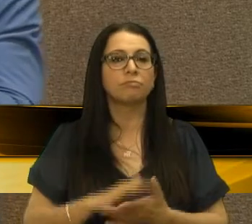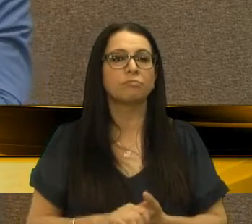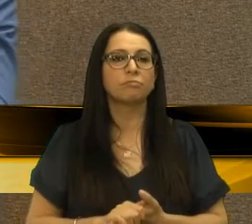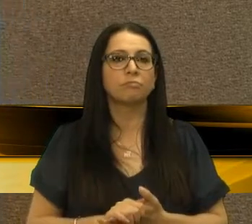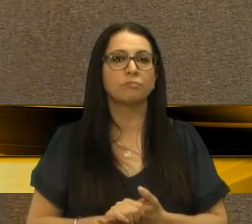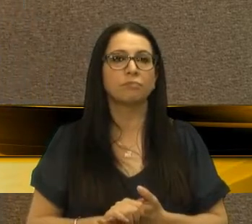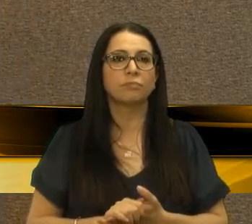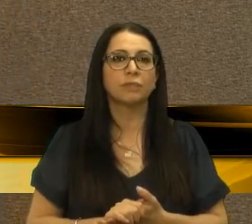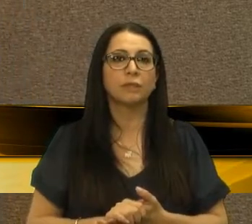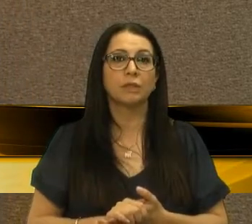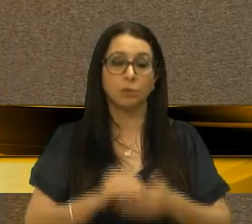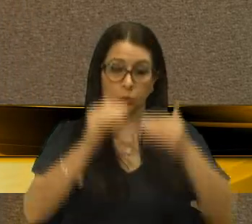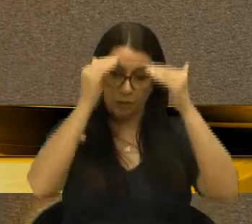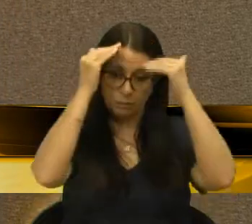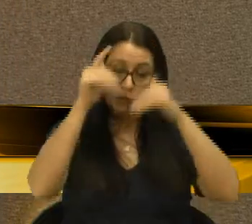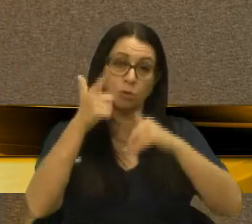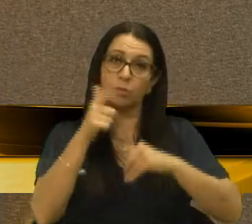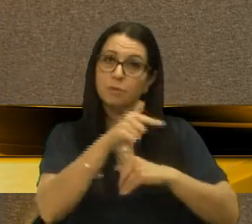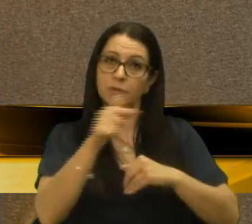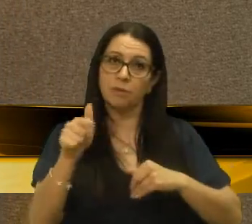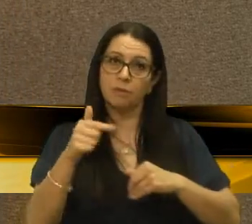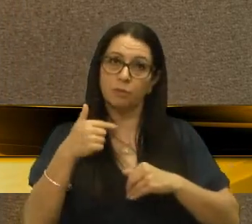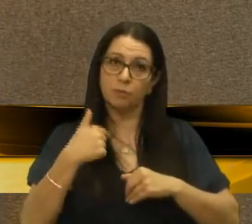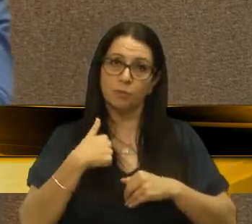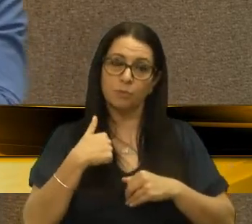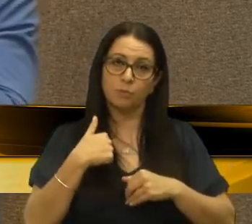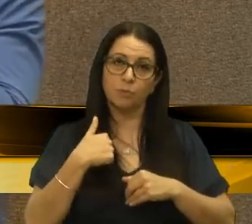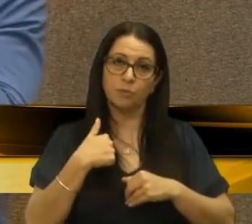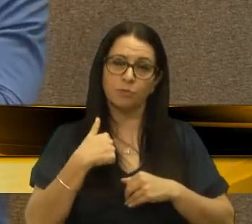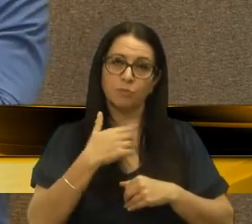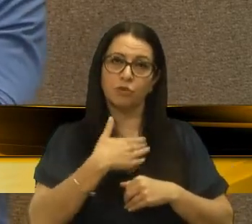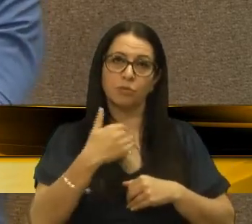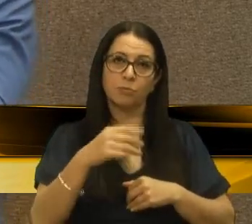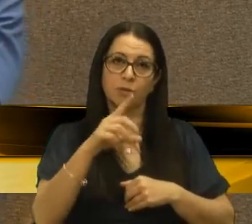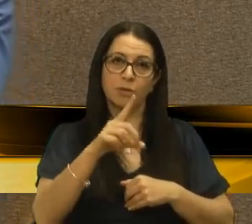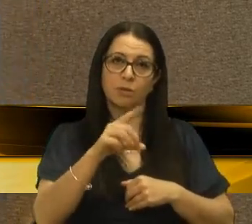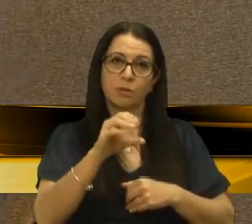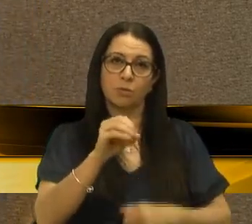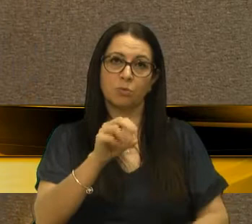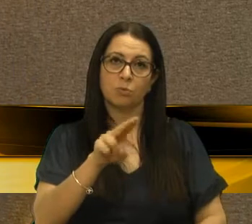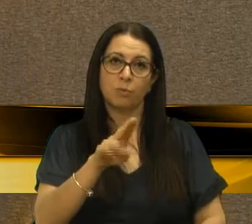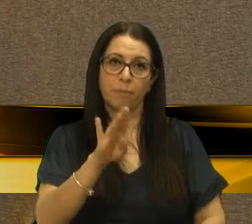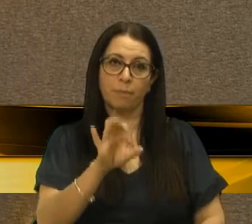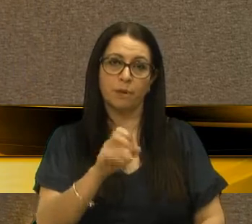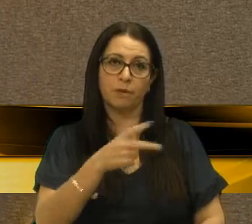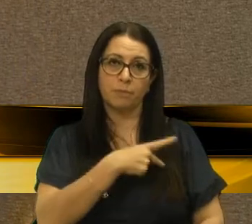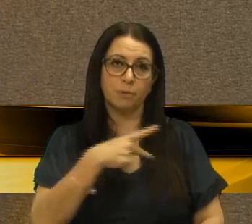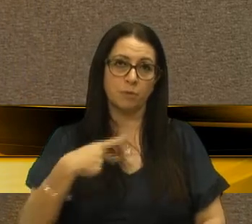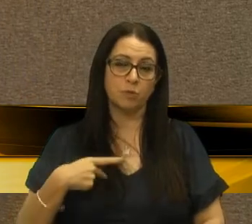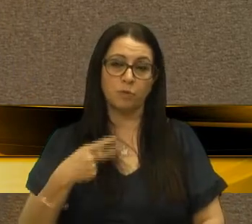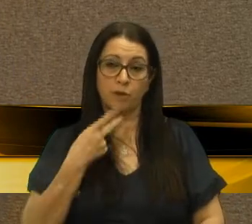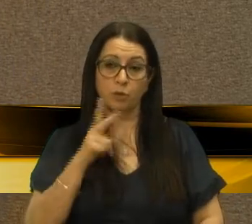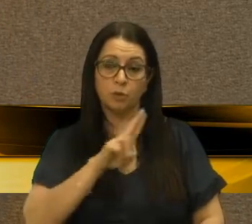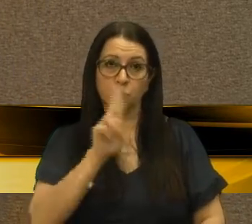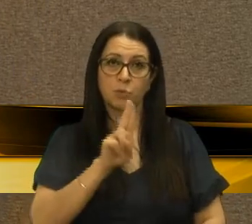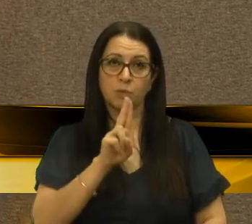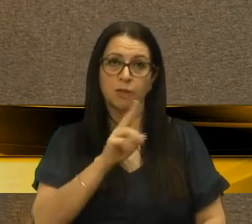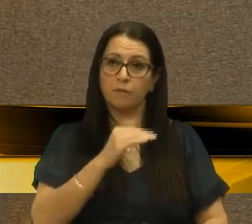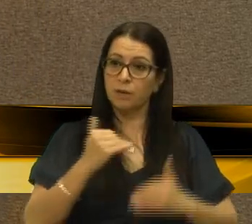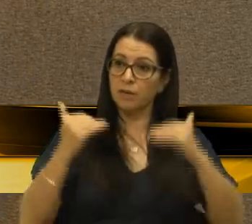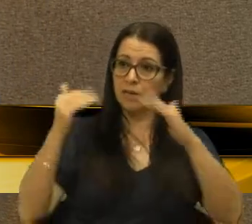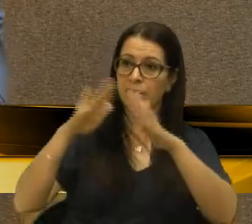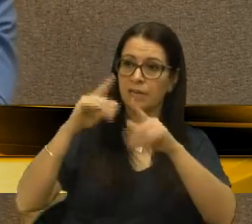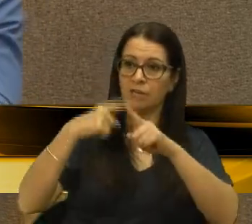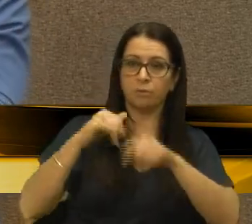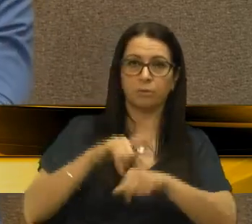Um respeito esse, que o senhor não teve para com esse vereador, me chamando de dublê de pastor, dizendo que eu me utilizava dos altares da igreja para